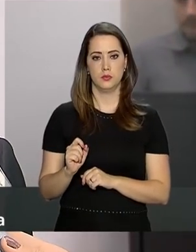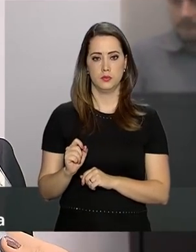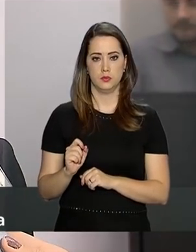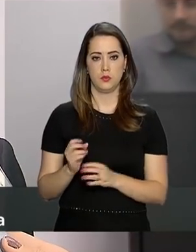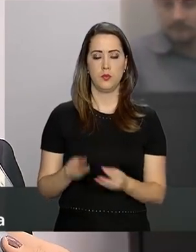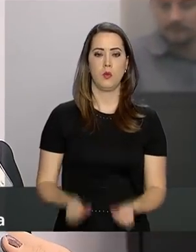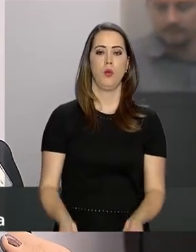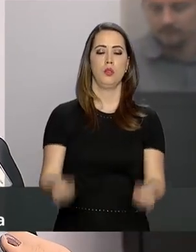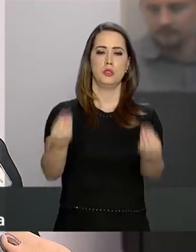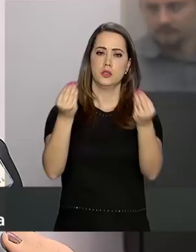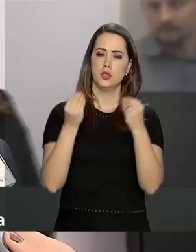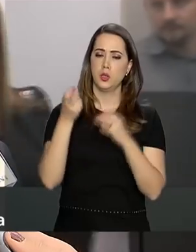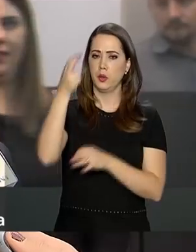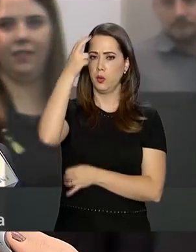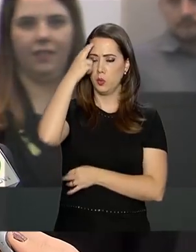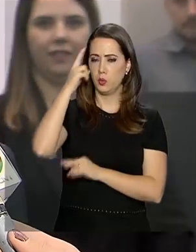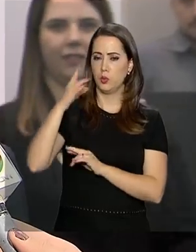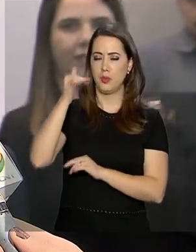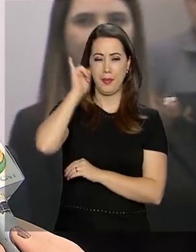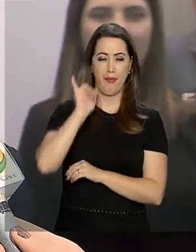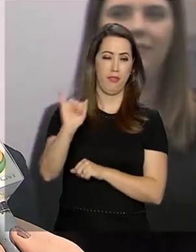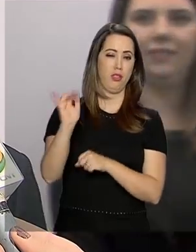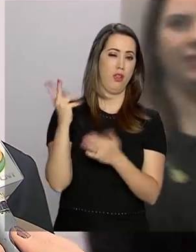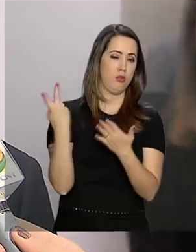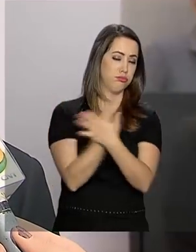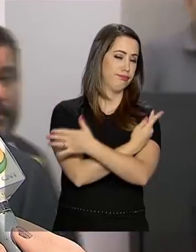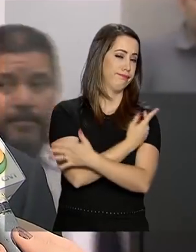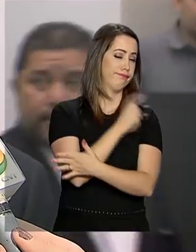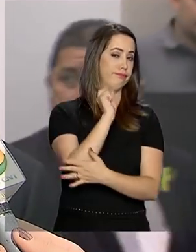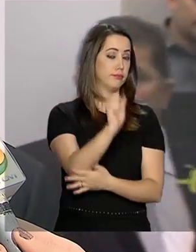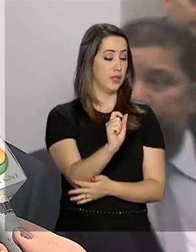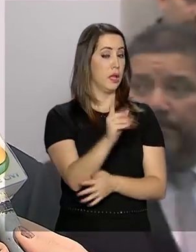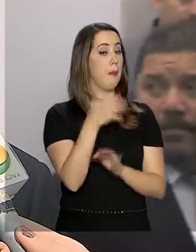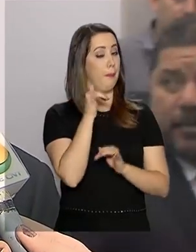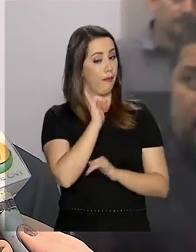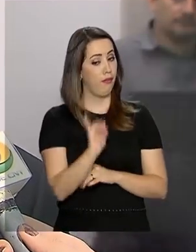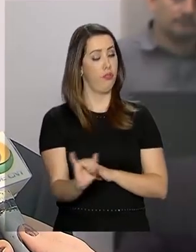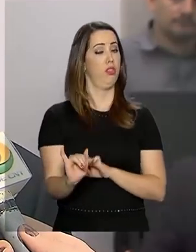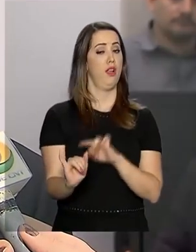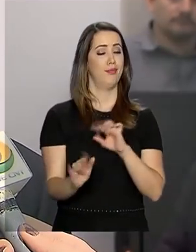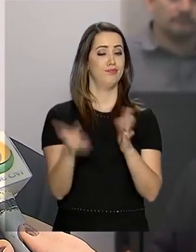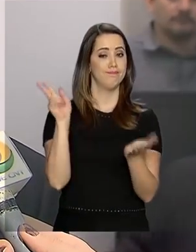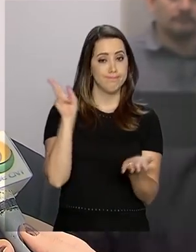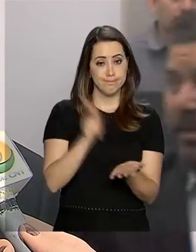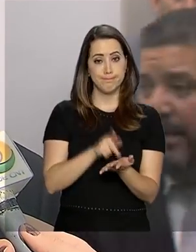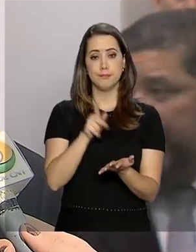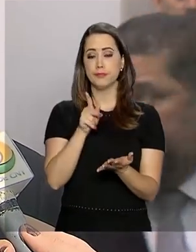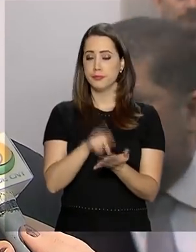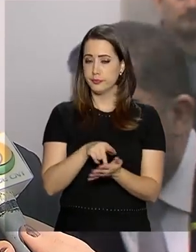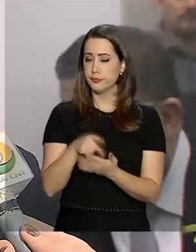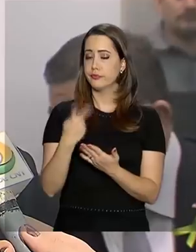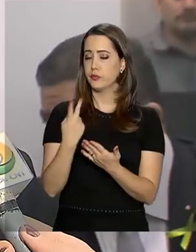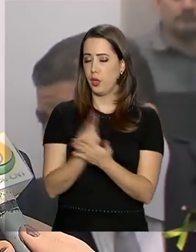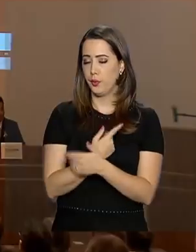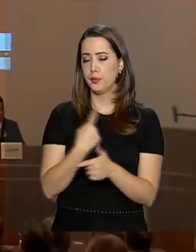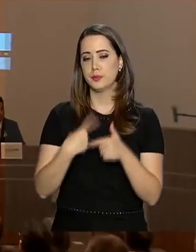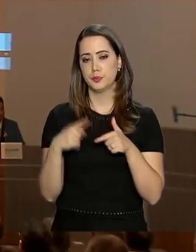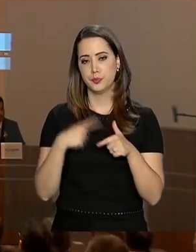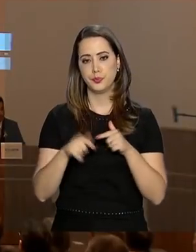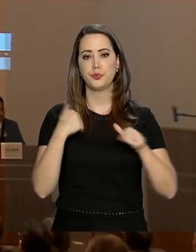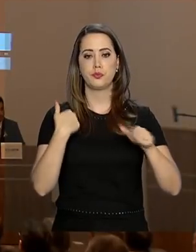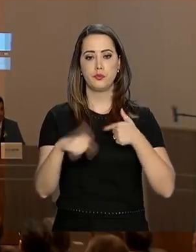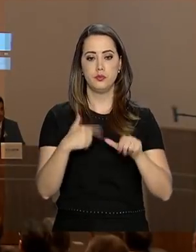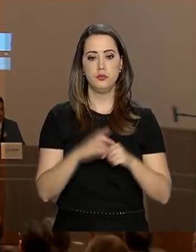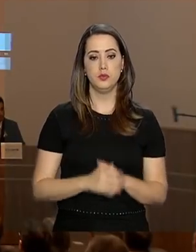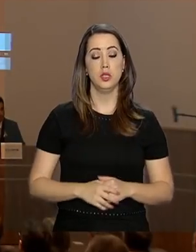trazendo a cultura de prevenção do acidente para que se evite, de fato, o acidente de trabalho. Além